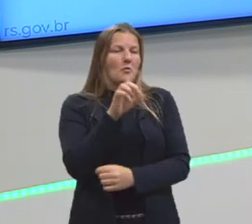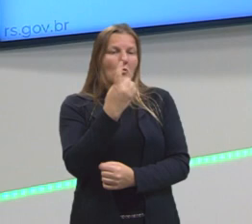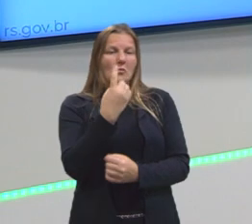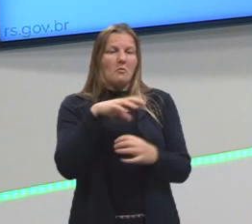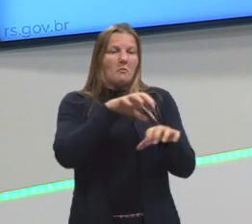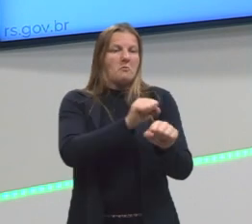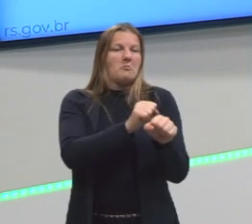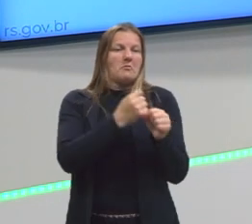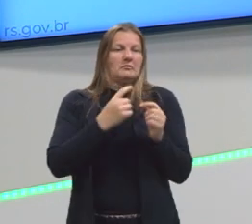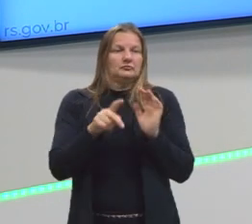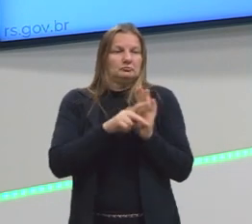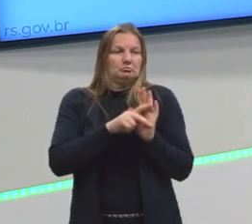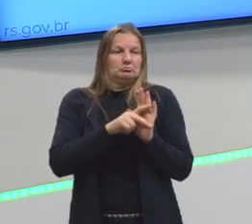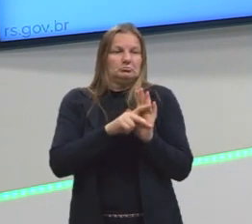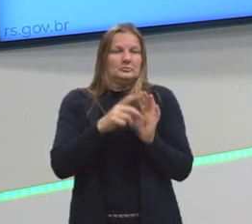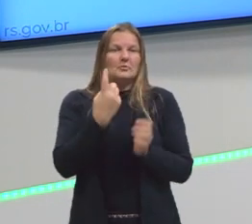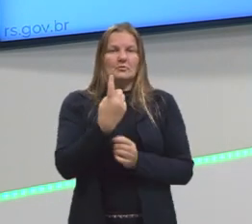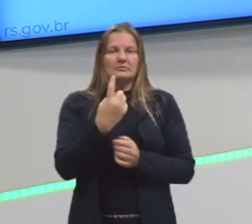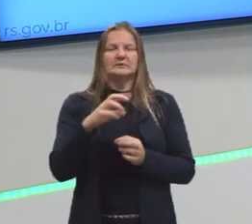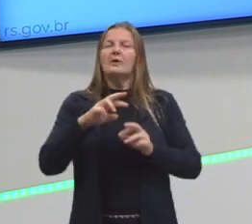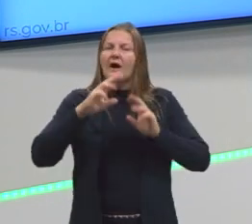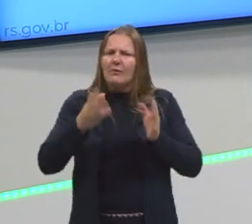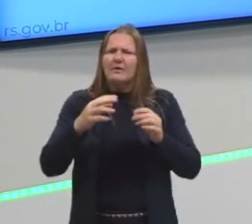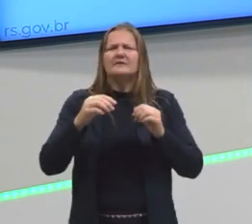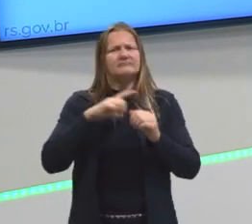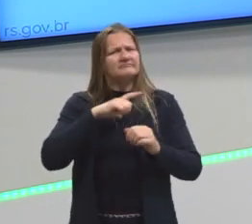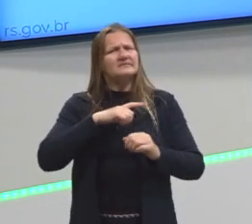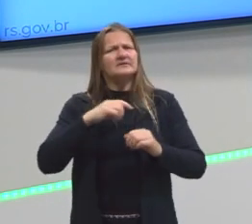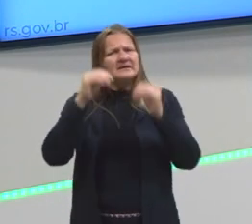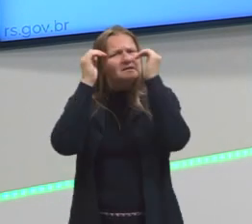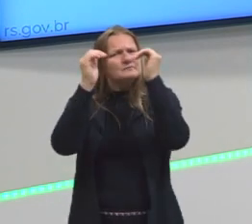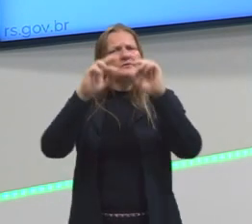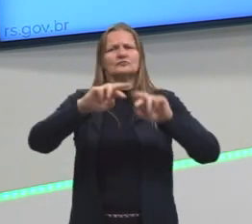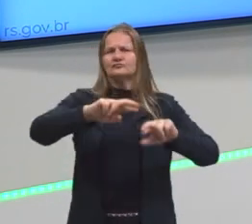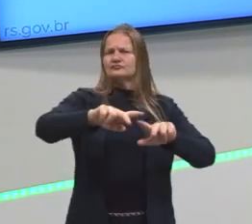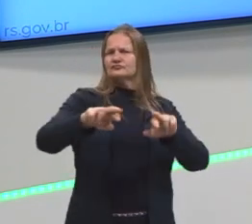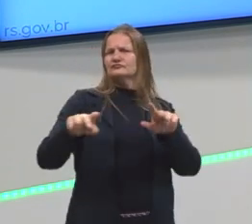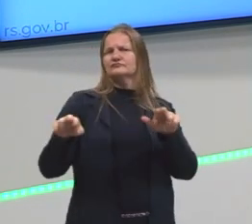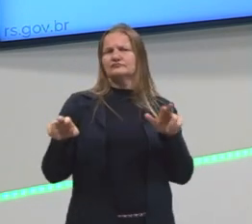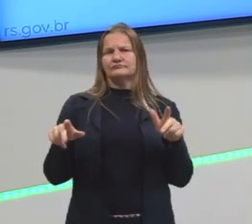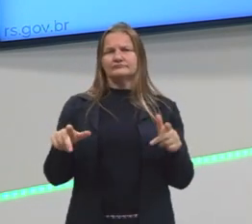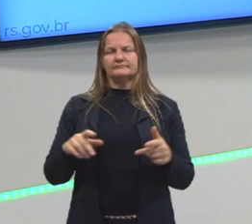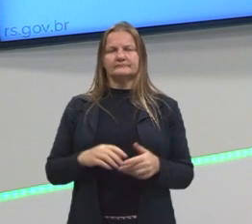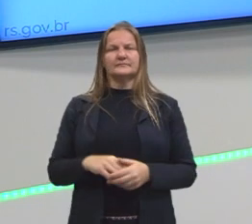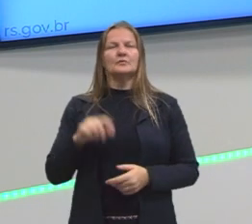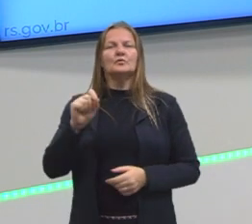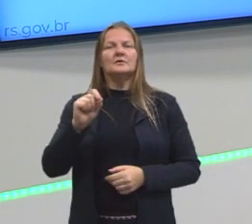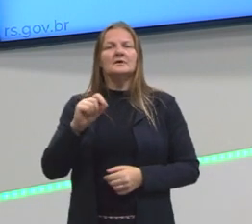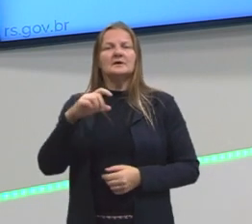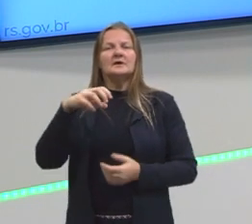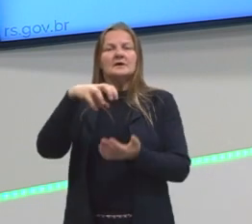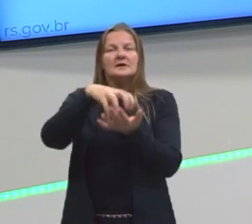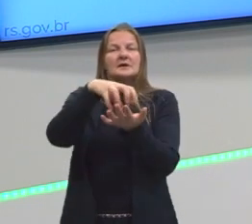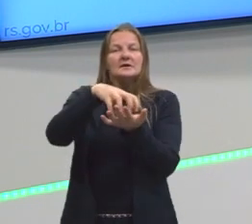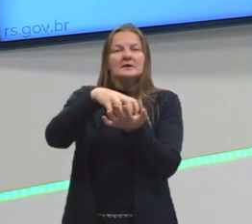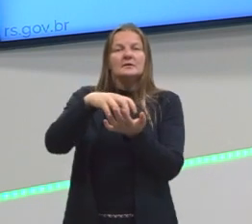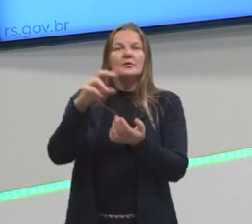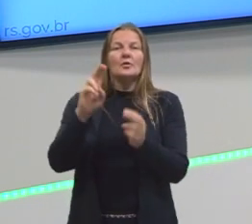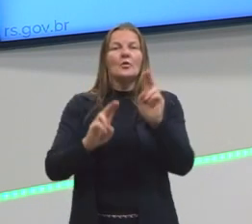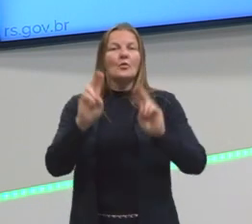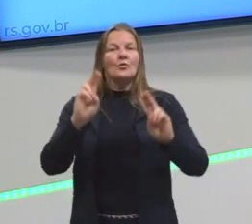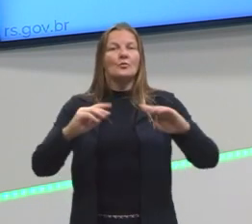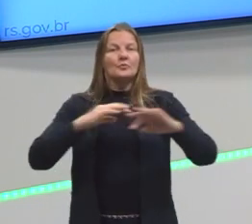salvação. Agora são essas diferenças, são esses particularismos. O que vai, o tribalismo urbano, o que vai ser